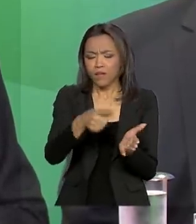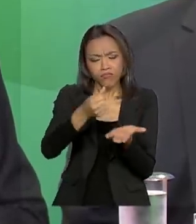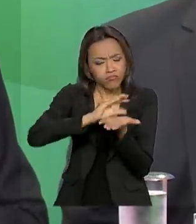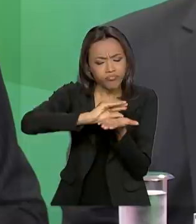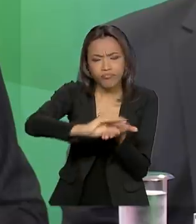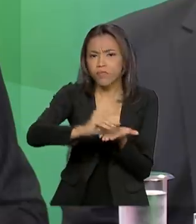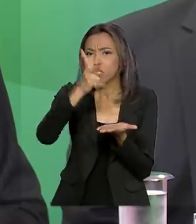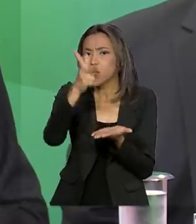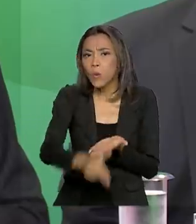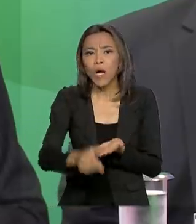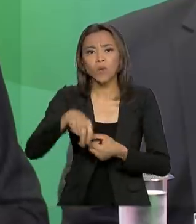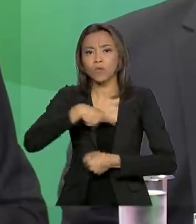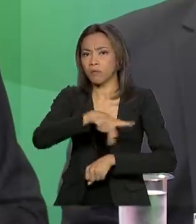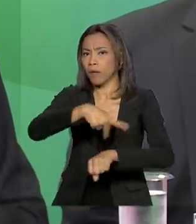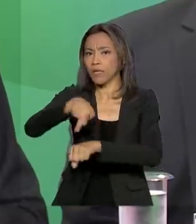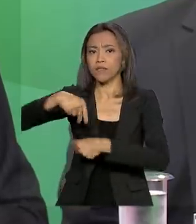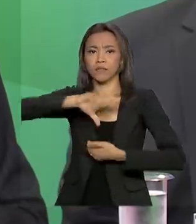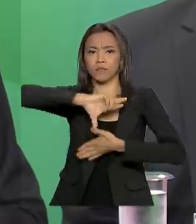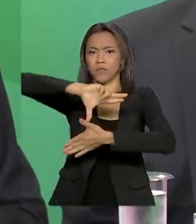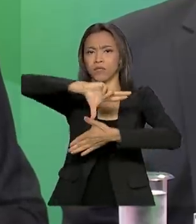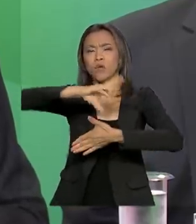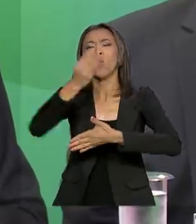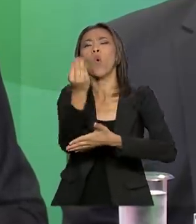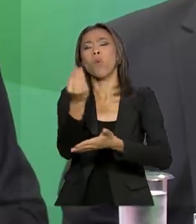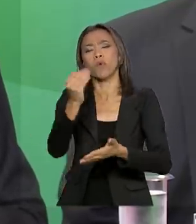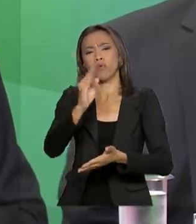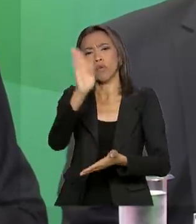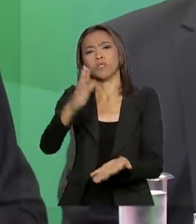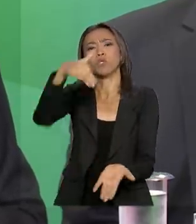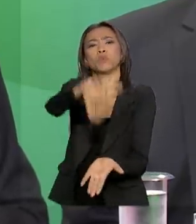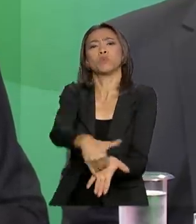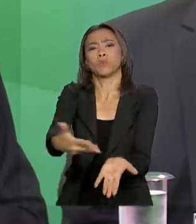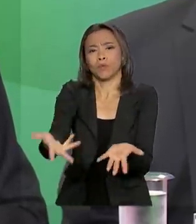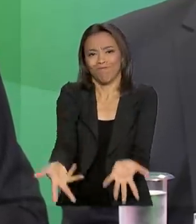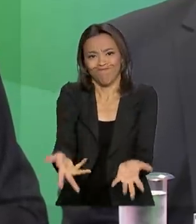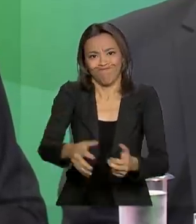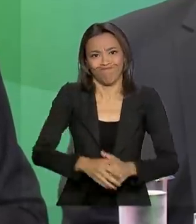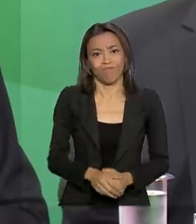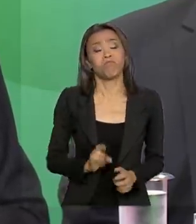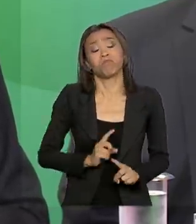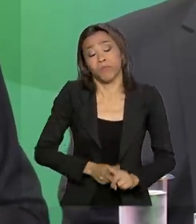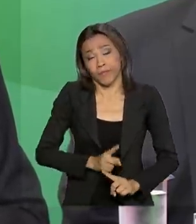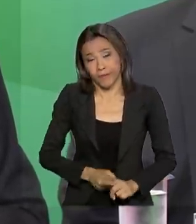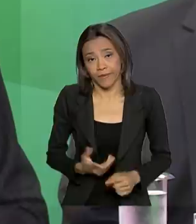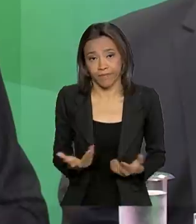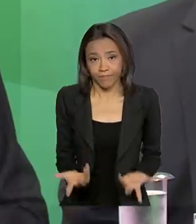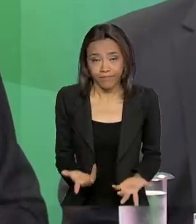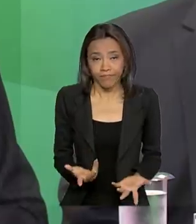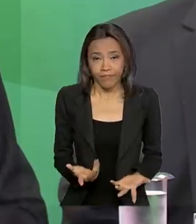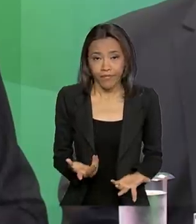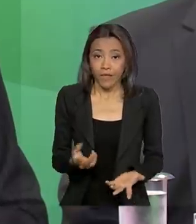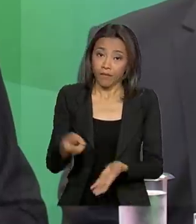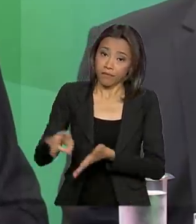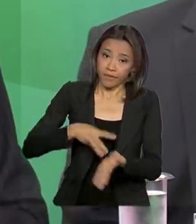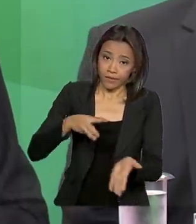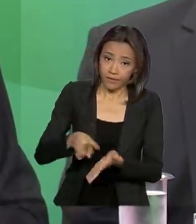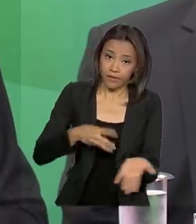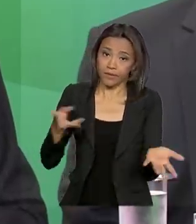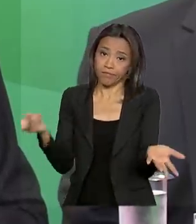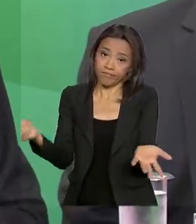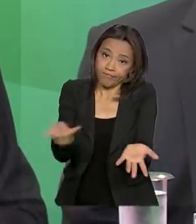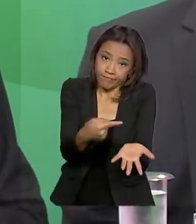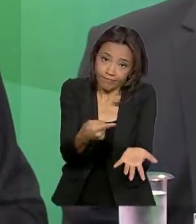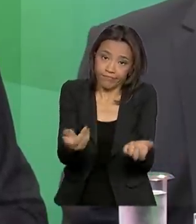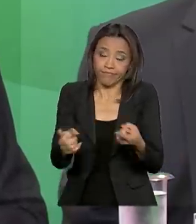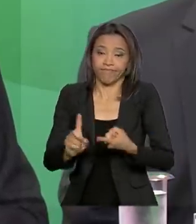América do Sul e fica em último lugar. Essa que é a verdade. Por quê? Porque a técnica é errada. O